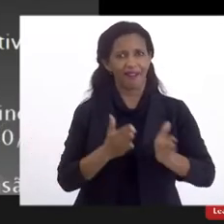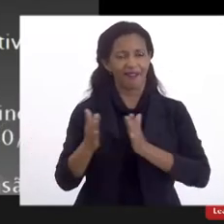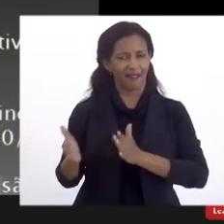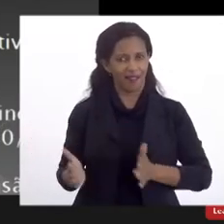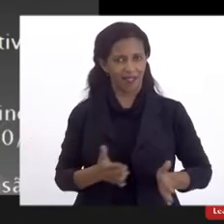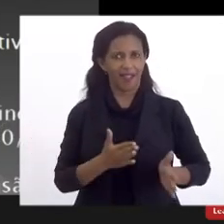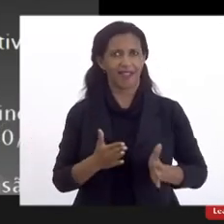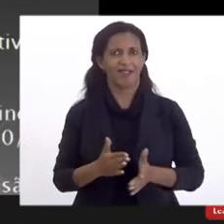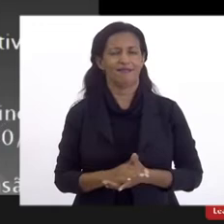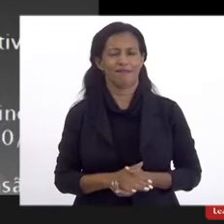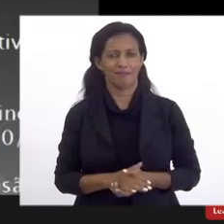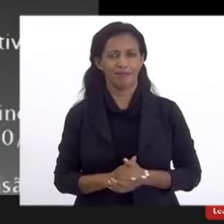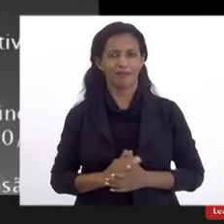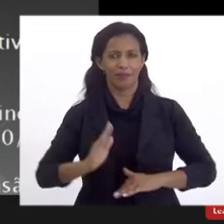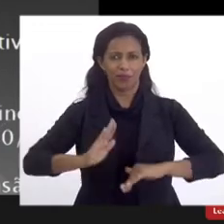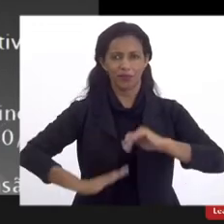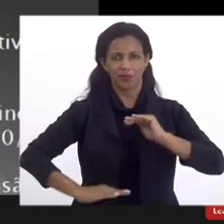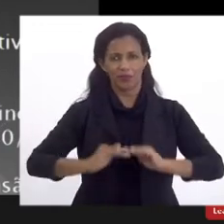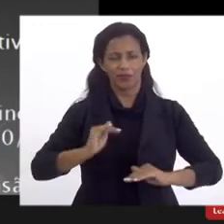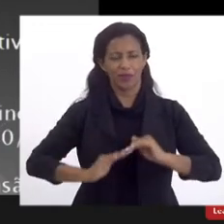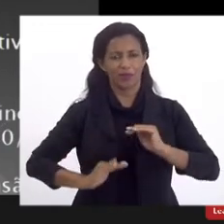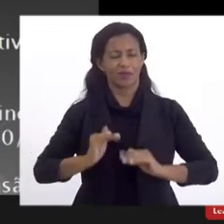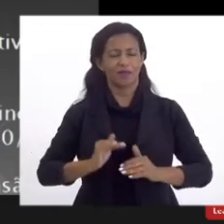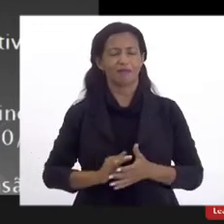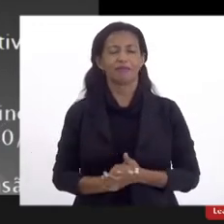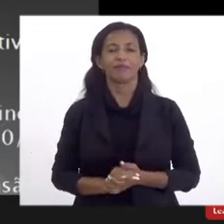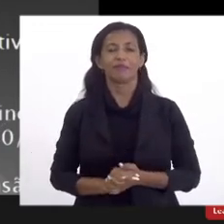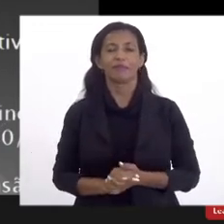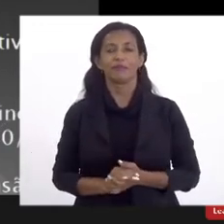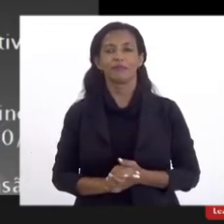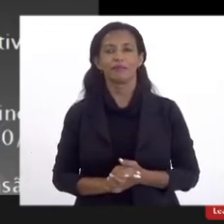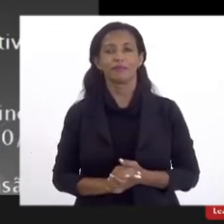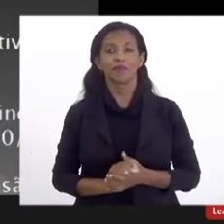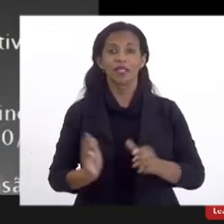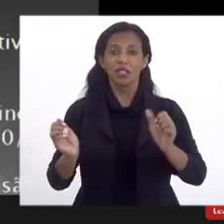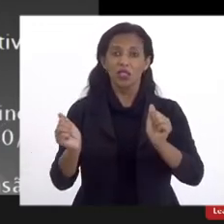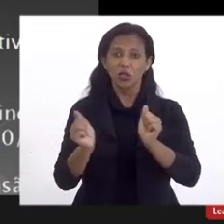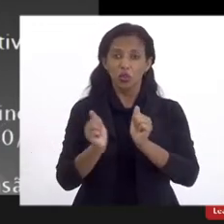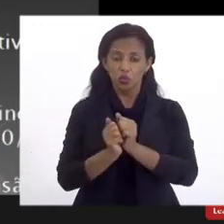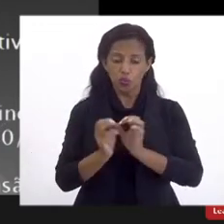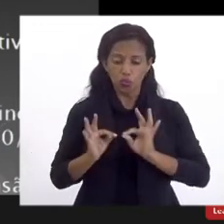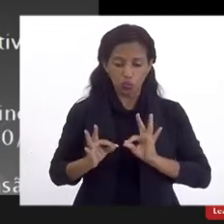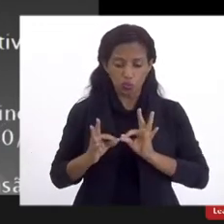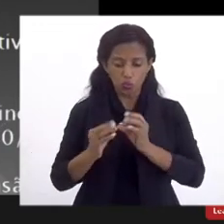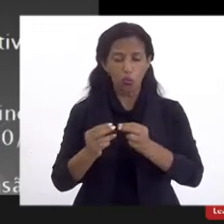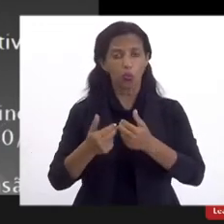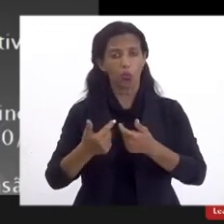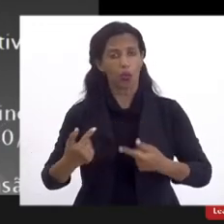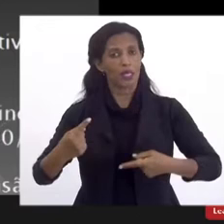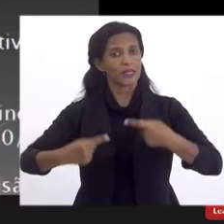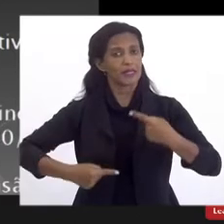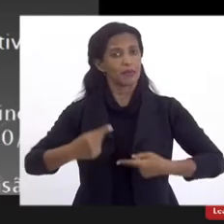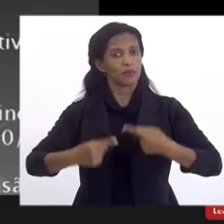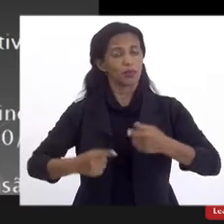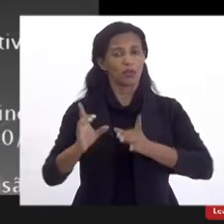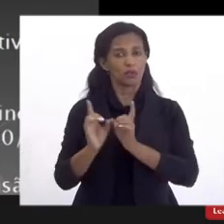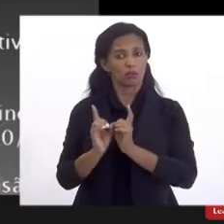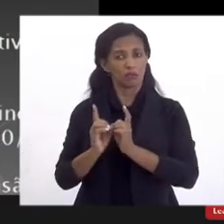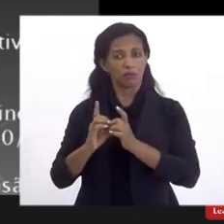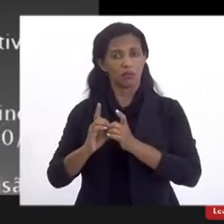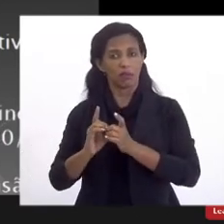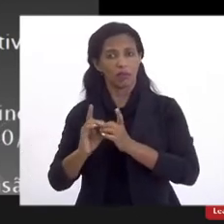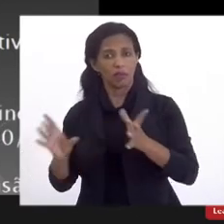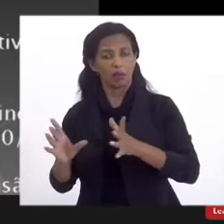magistério na UESO. E, junto disso tudo, né, essa política de democratização